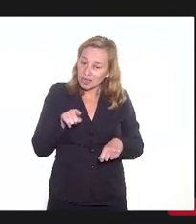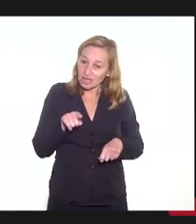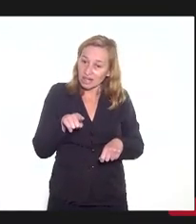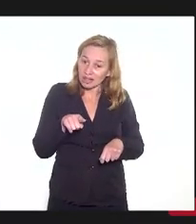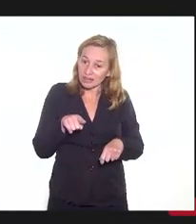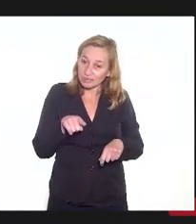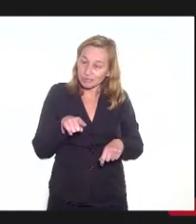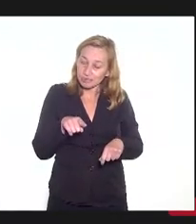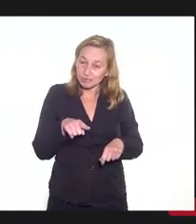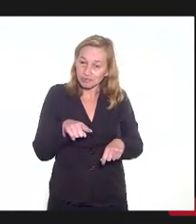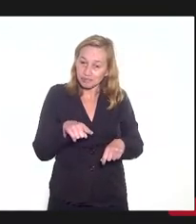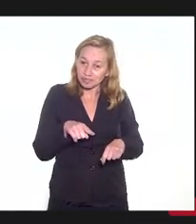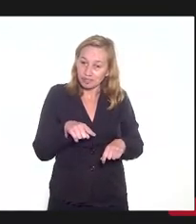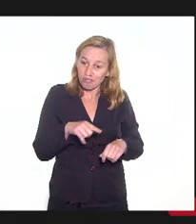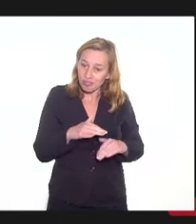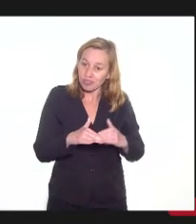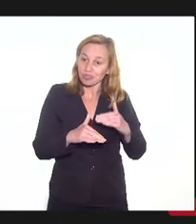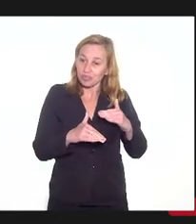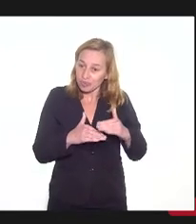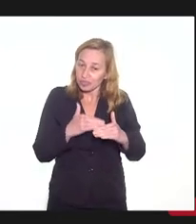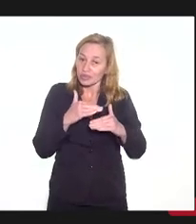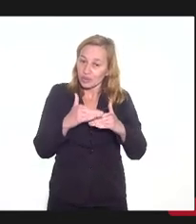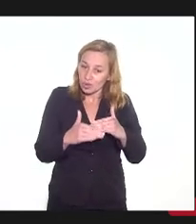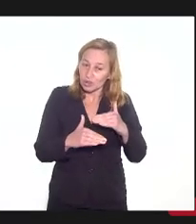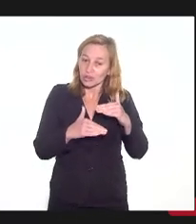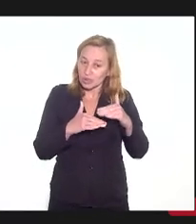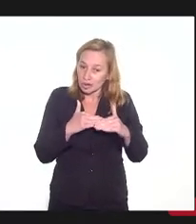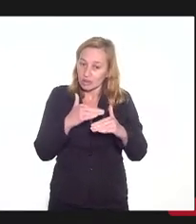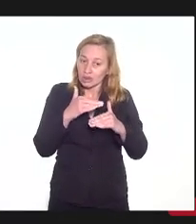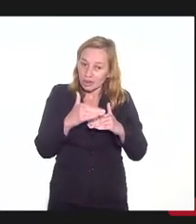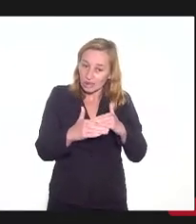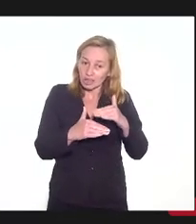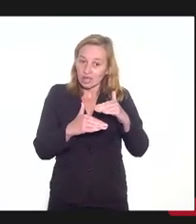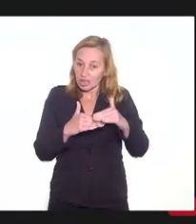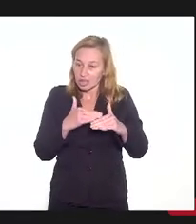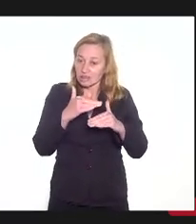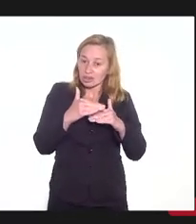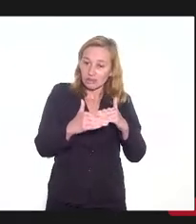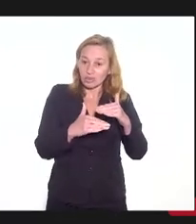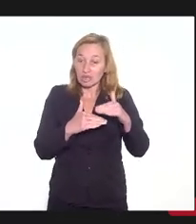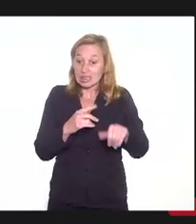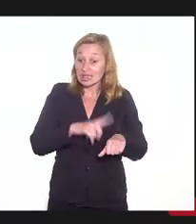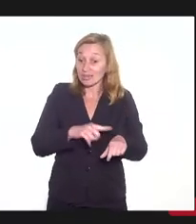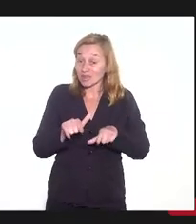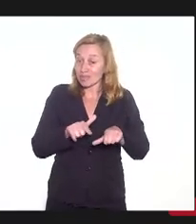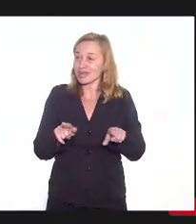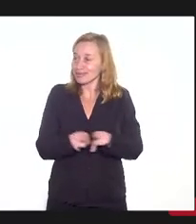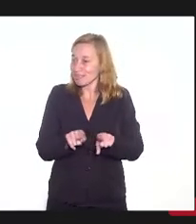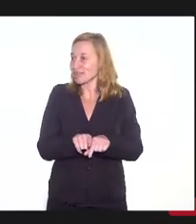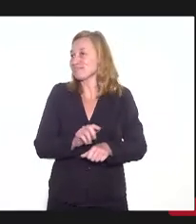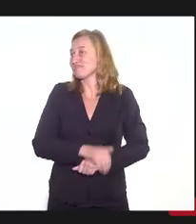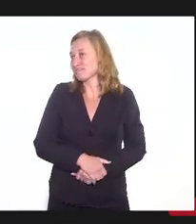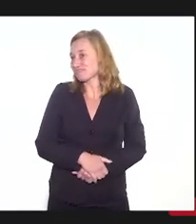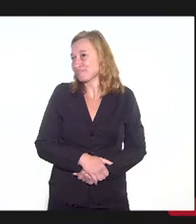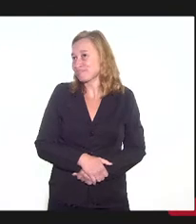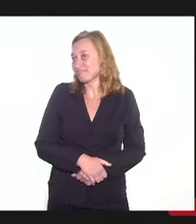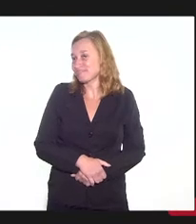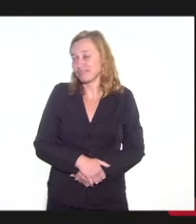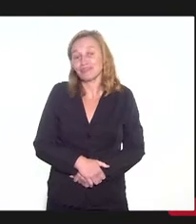exatamente através de promoções e progações por tempo de serviço também, por tempo de serviço também.